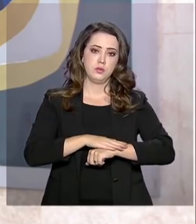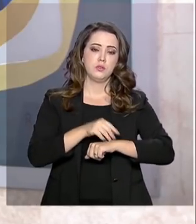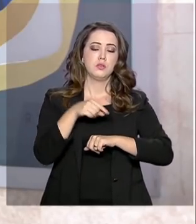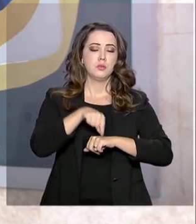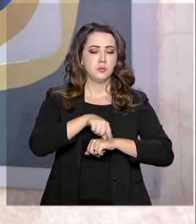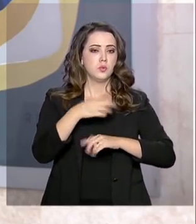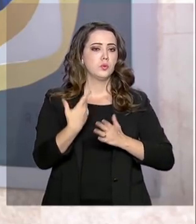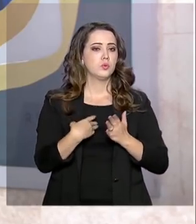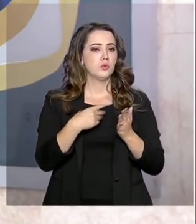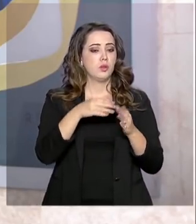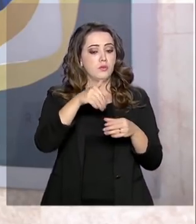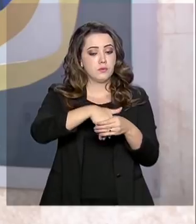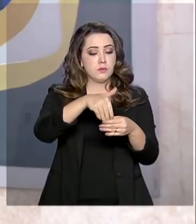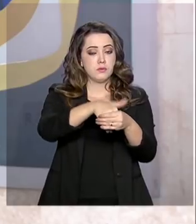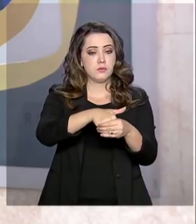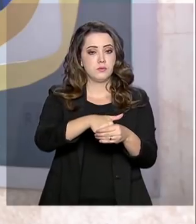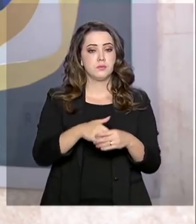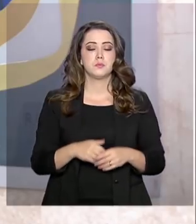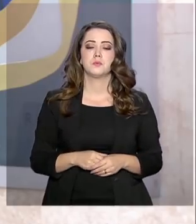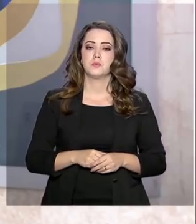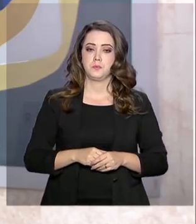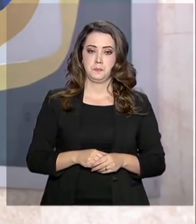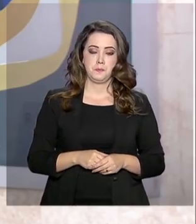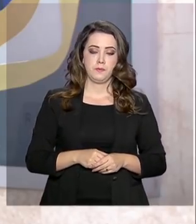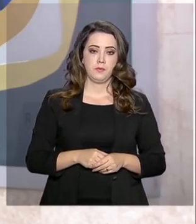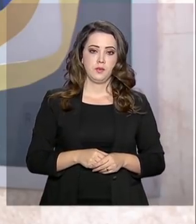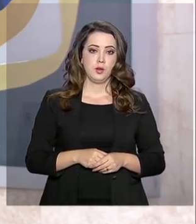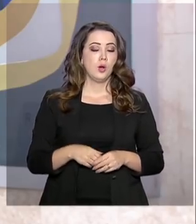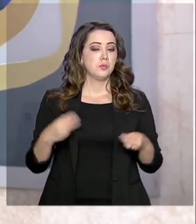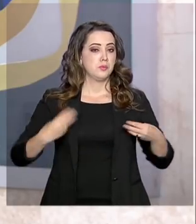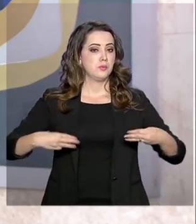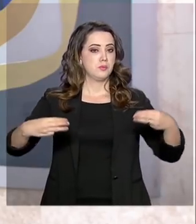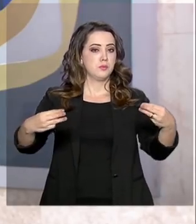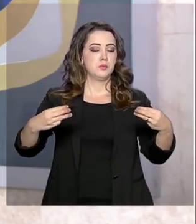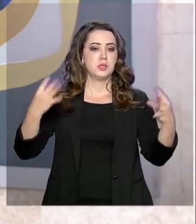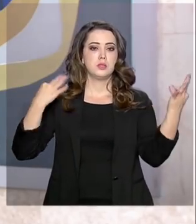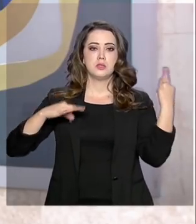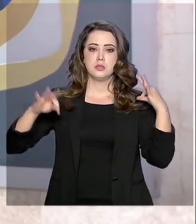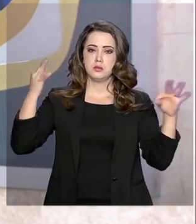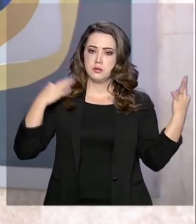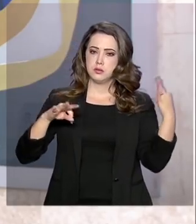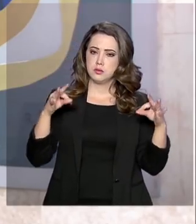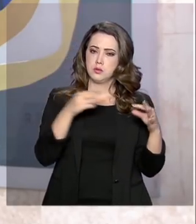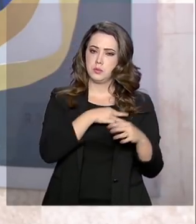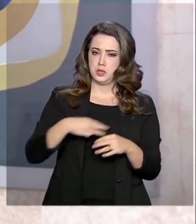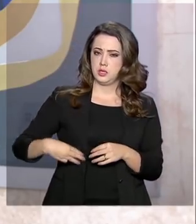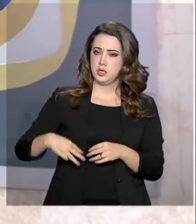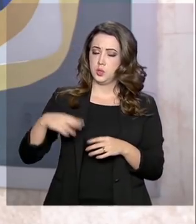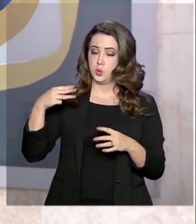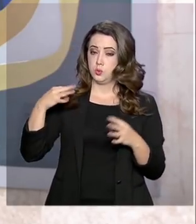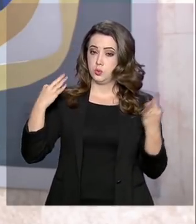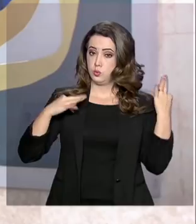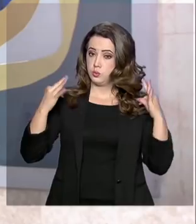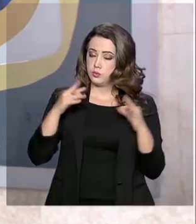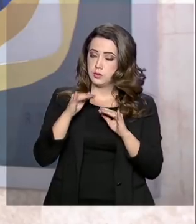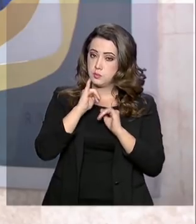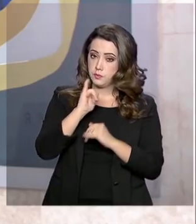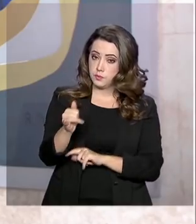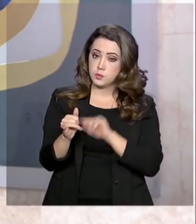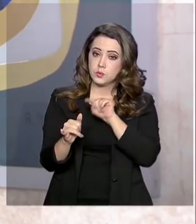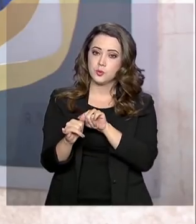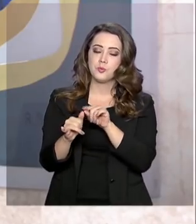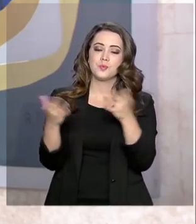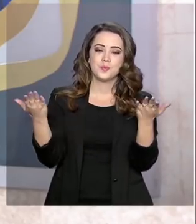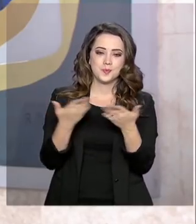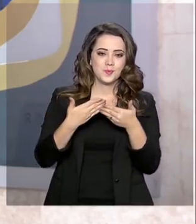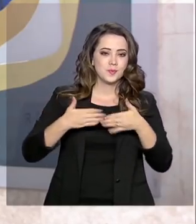e limite para votação. De acordo com o ministro do Turismo, Marcelo Álvares Antônio, a conquista consagra a abertura